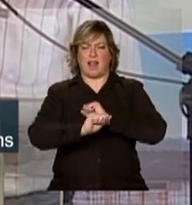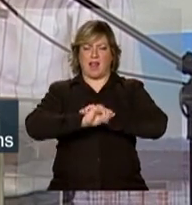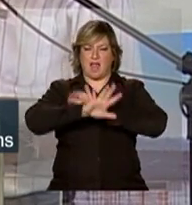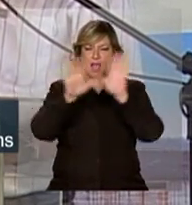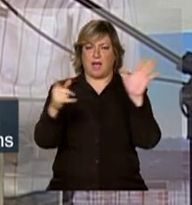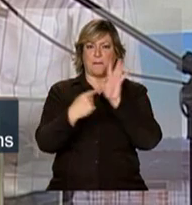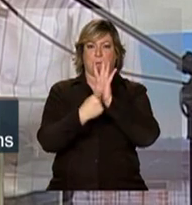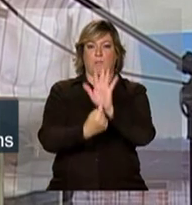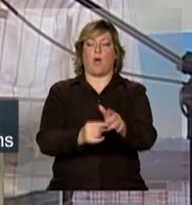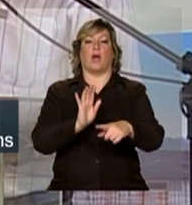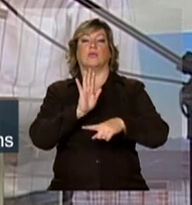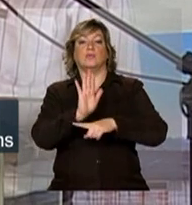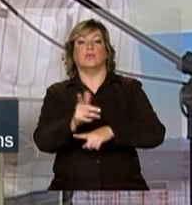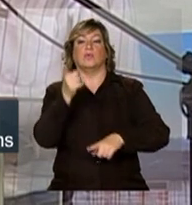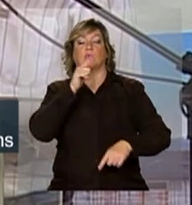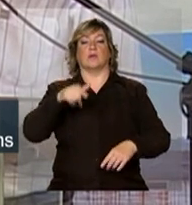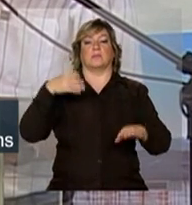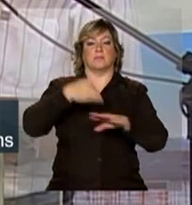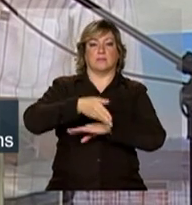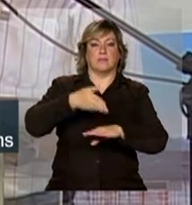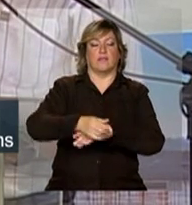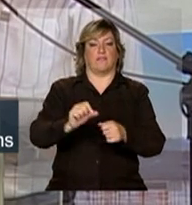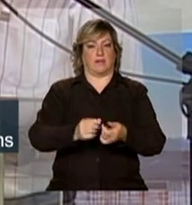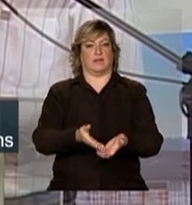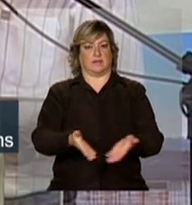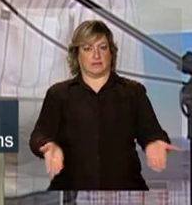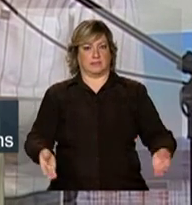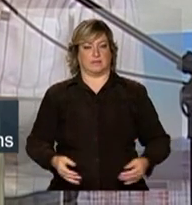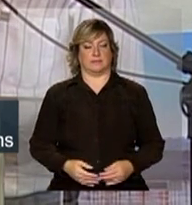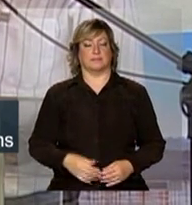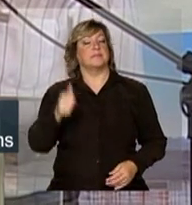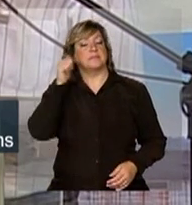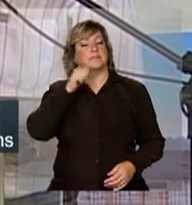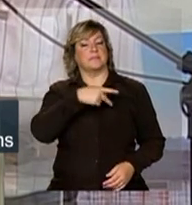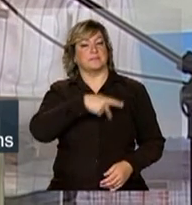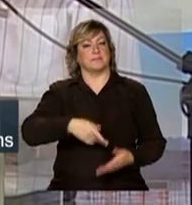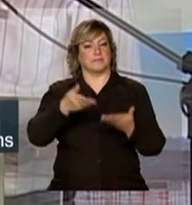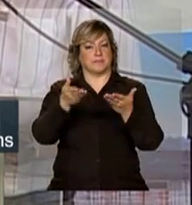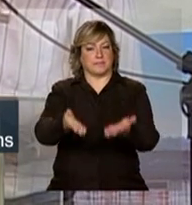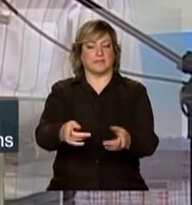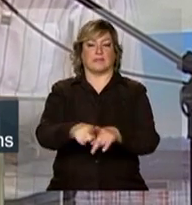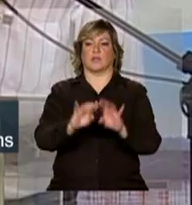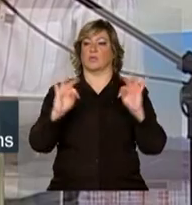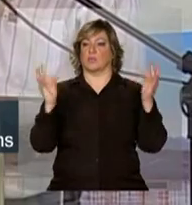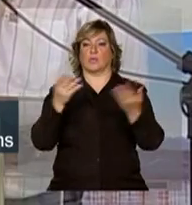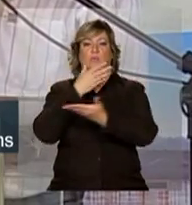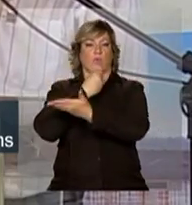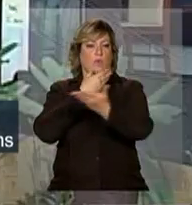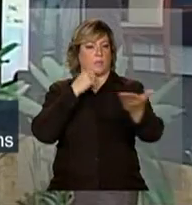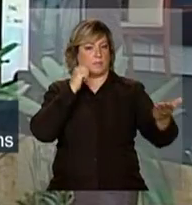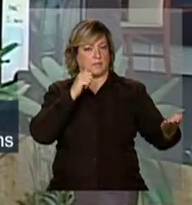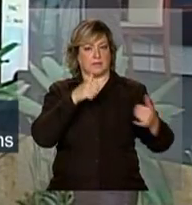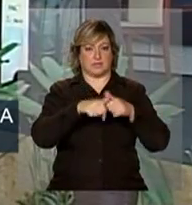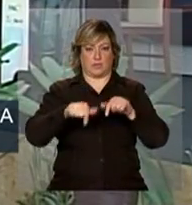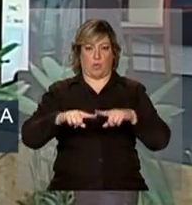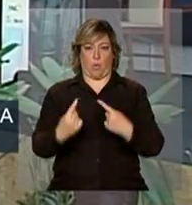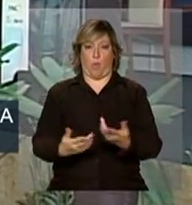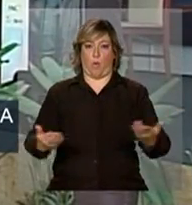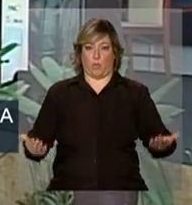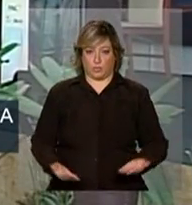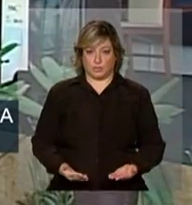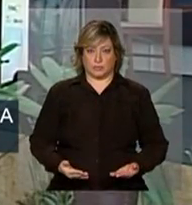contribuindo nessa participação, nessa construção. Senhora Presidente, senhores, senhoras aqui presentes.